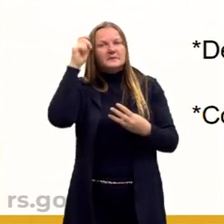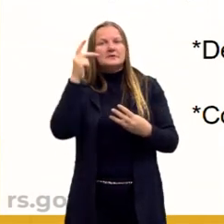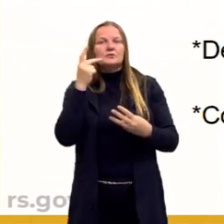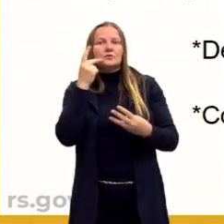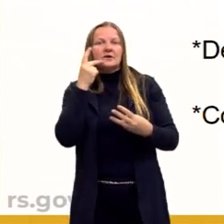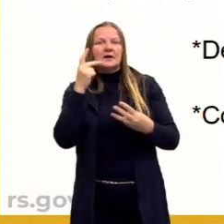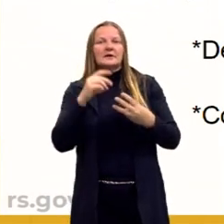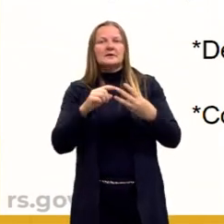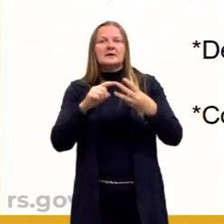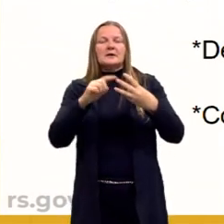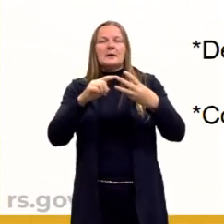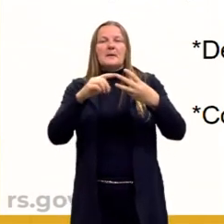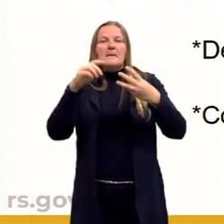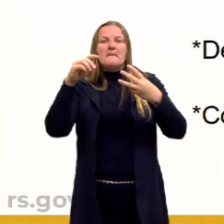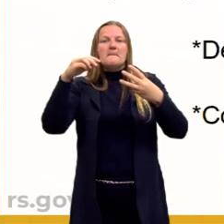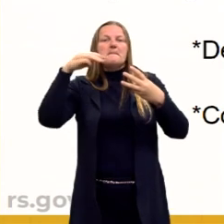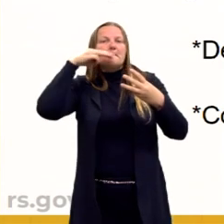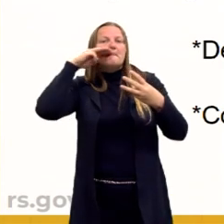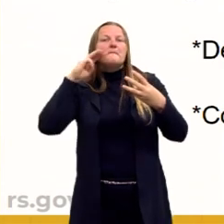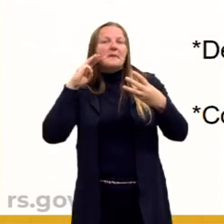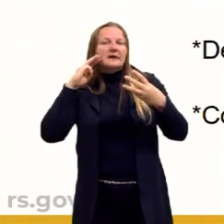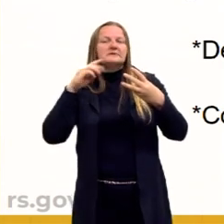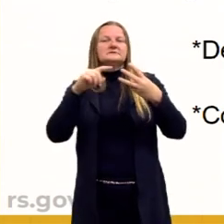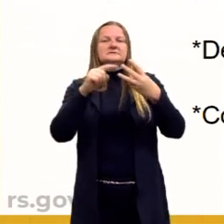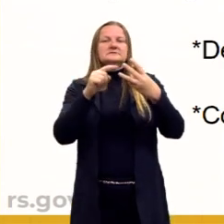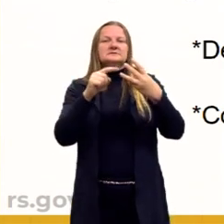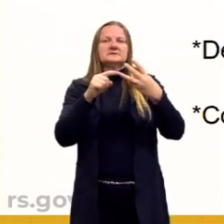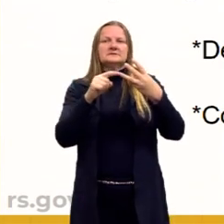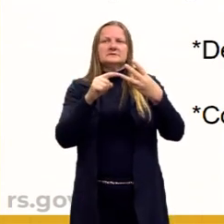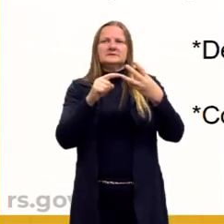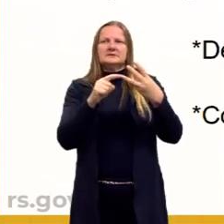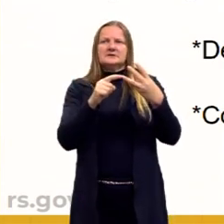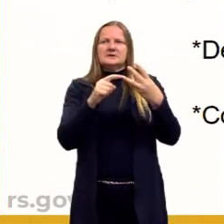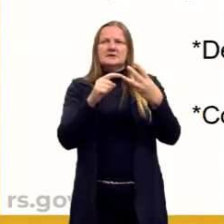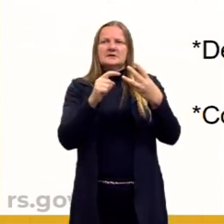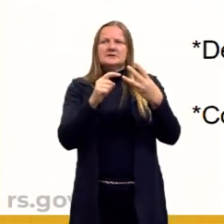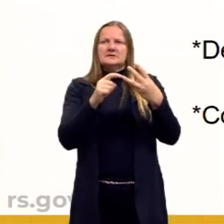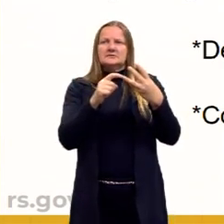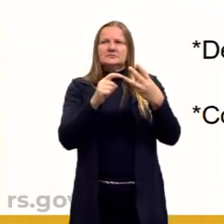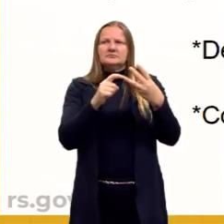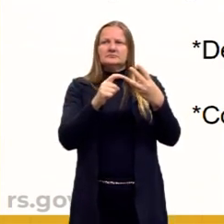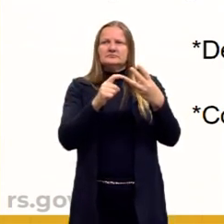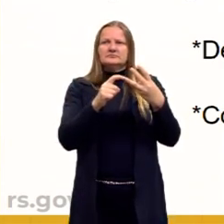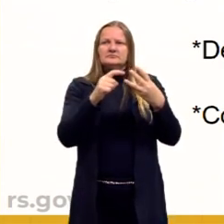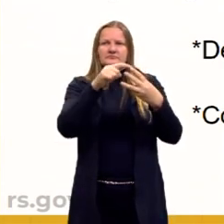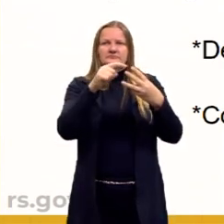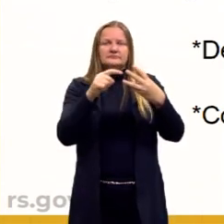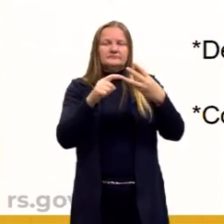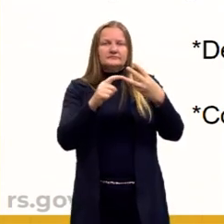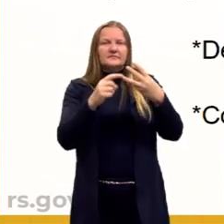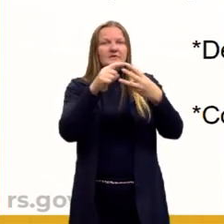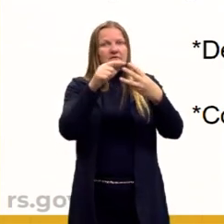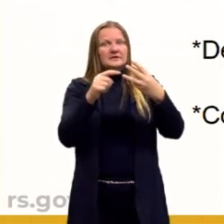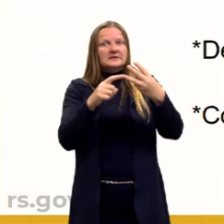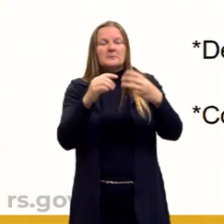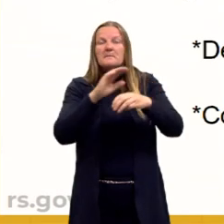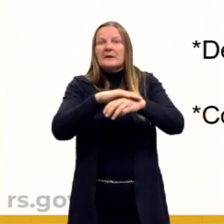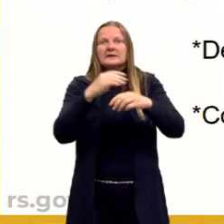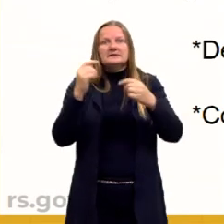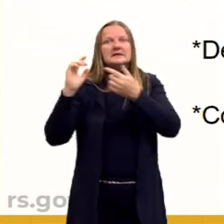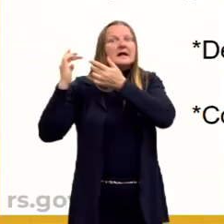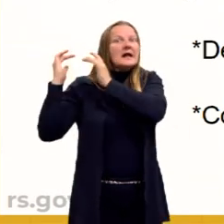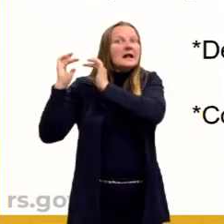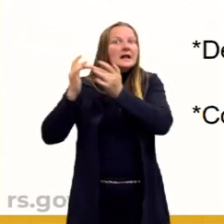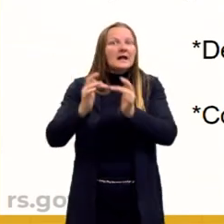Weber e o Karl Marx. São os três camaradas da filosofia clássica, da sociologia clássica, que discutem esse problema.